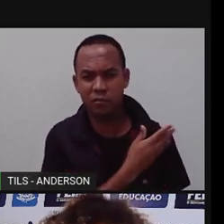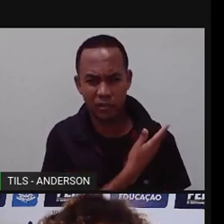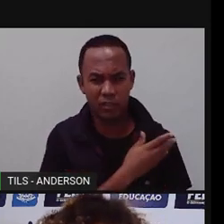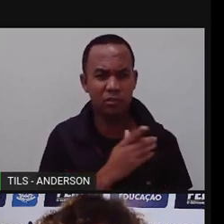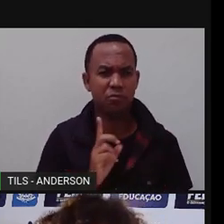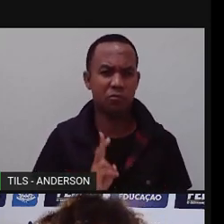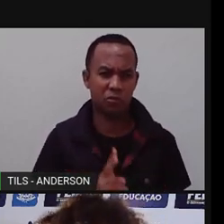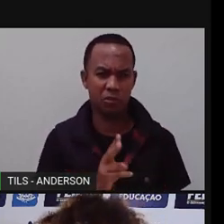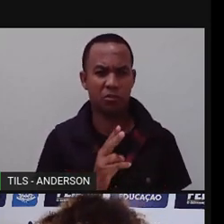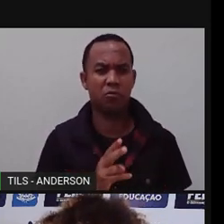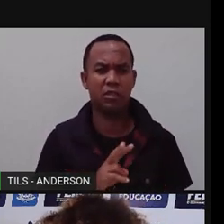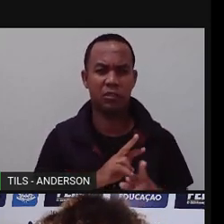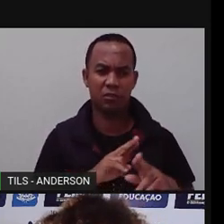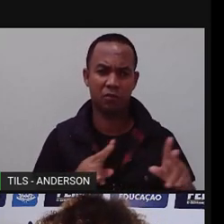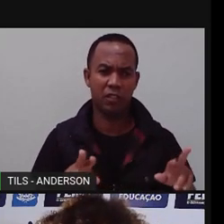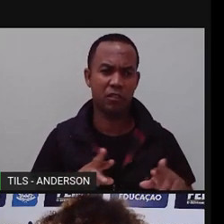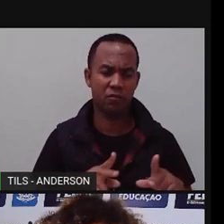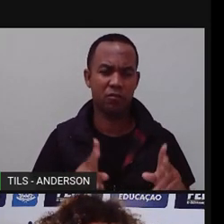Tá?